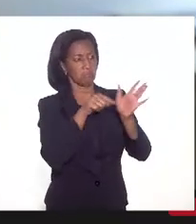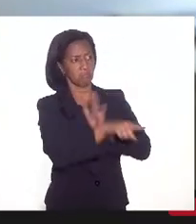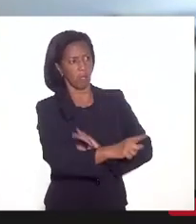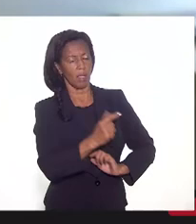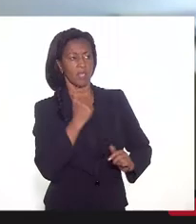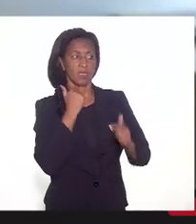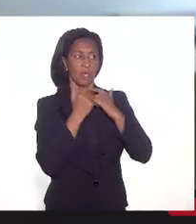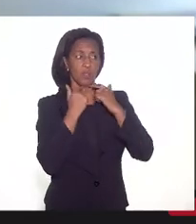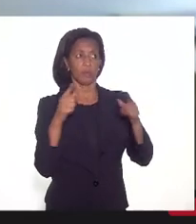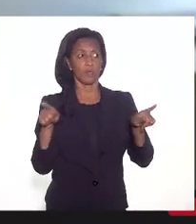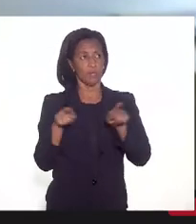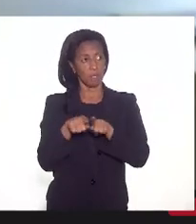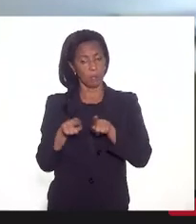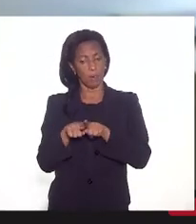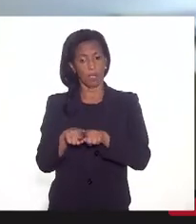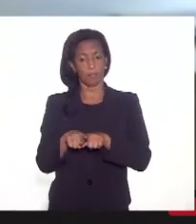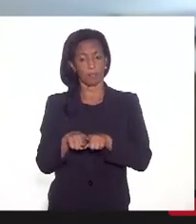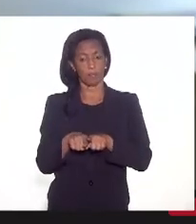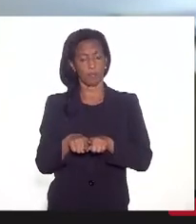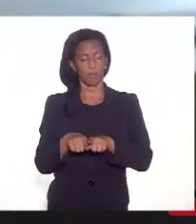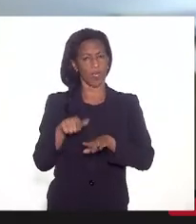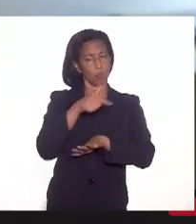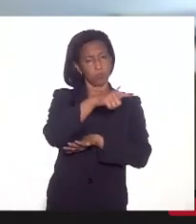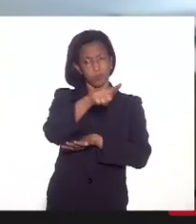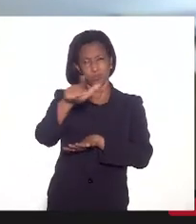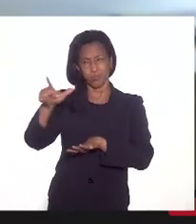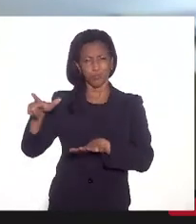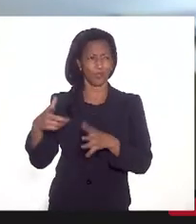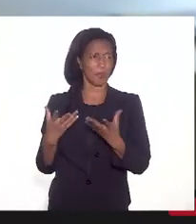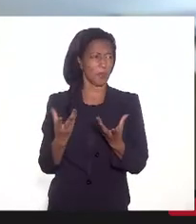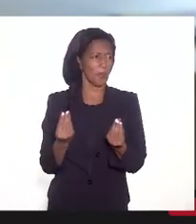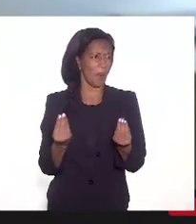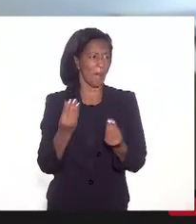dúvida também é pertinente a muita gente.